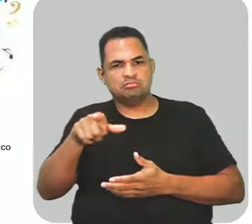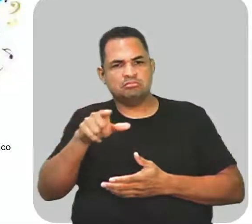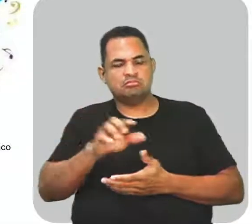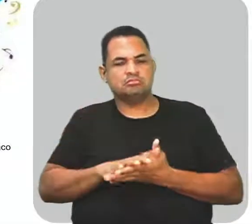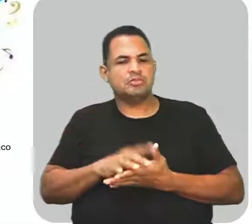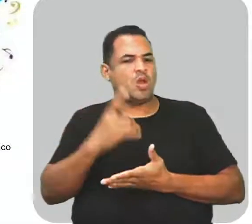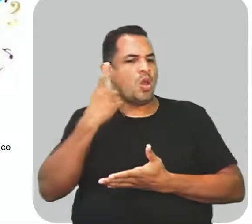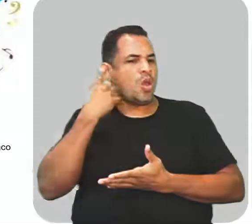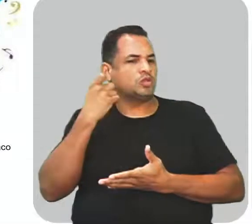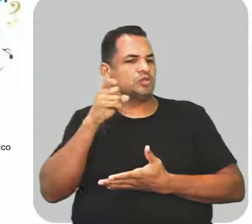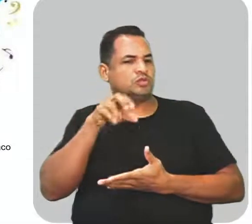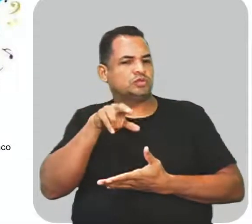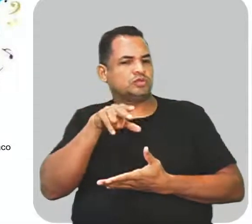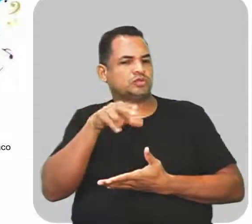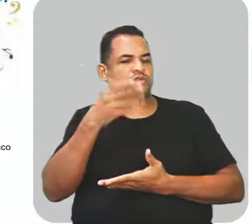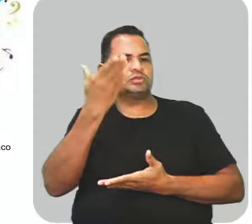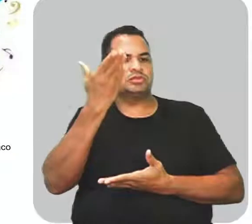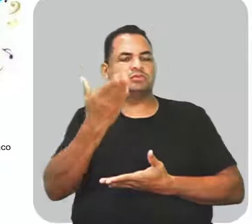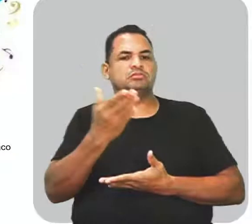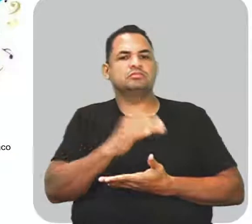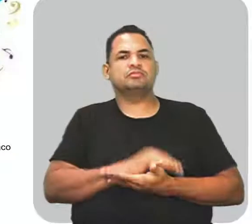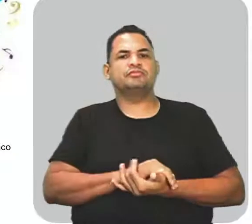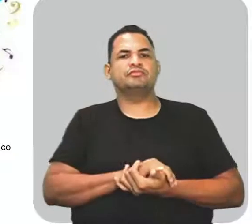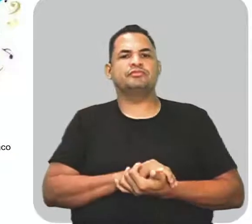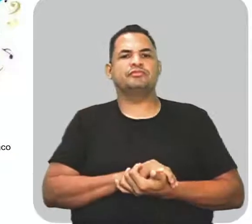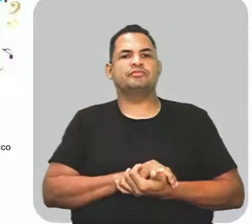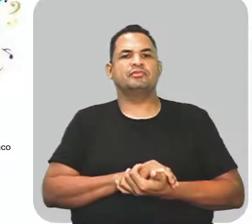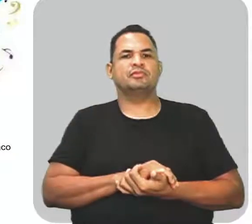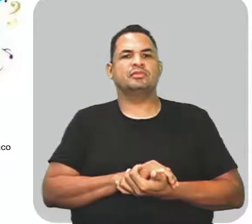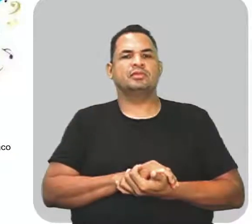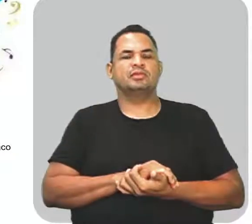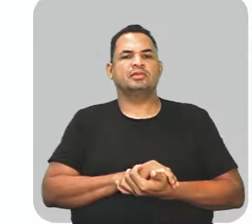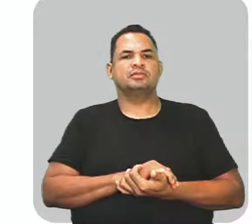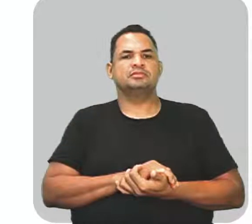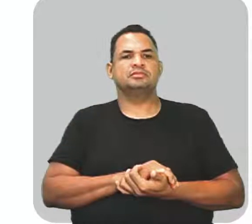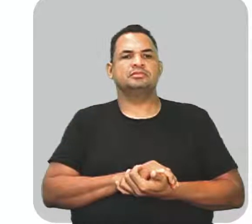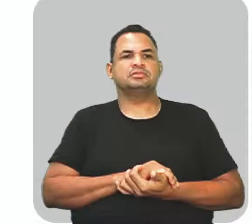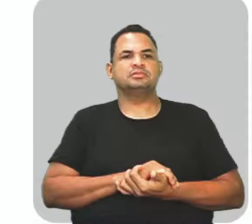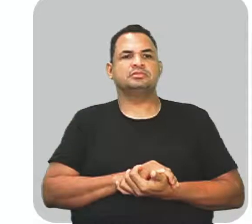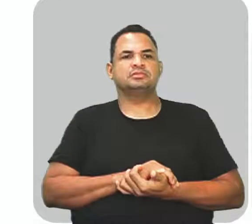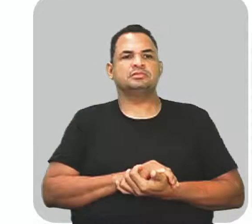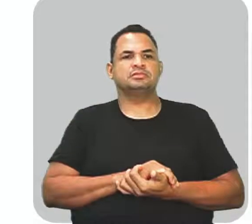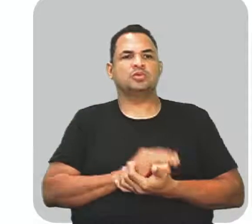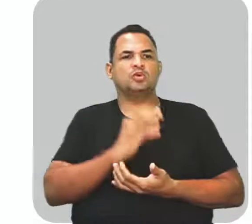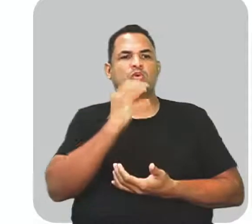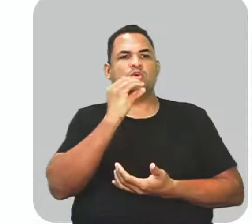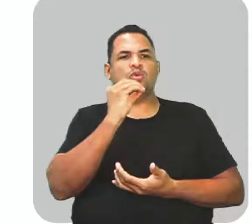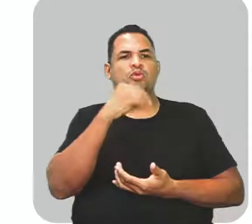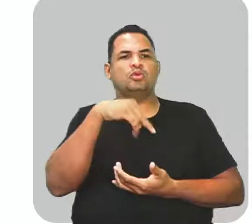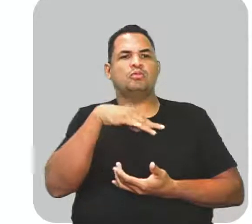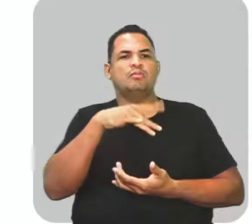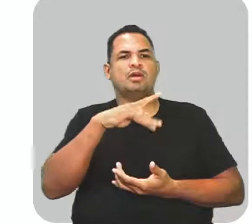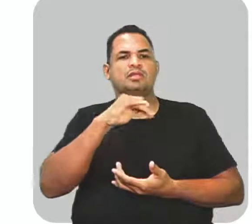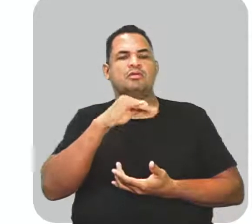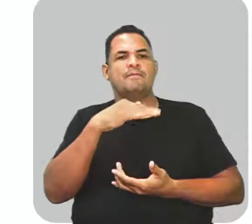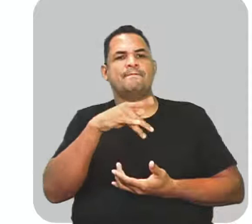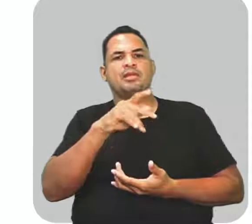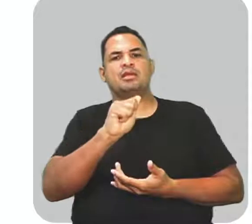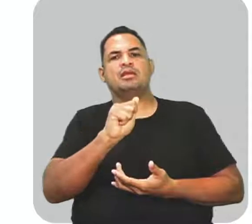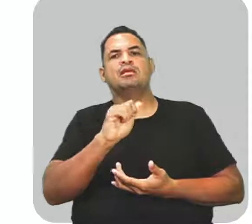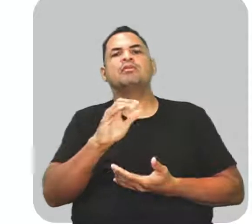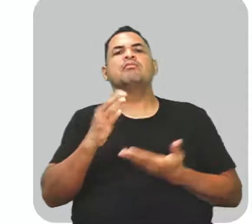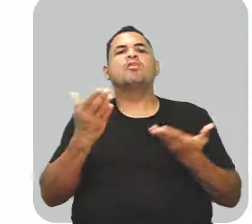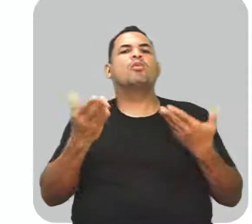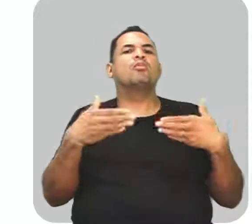sons semelhantes. Vamos aí para a questão agora da nossa onomatopeia. Ocorre